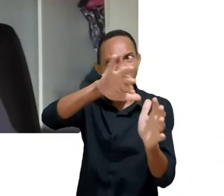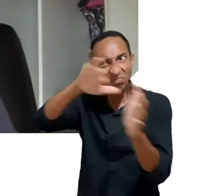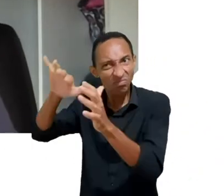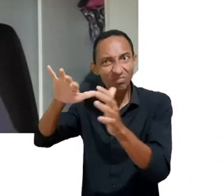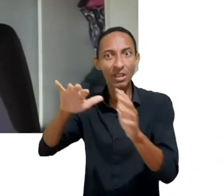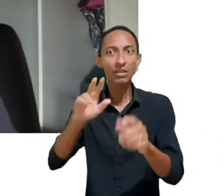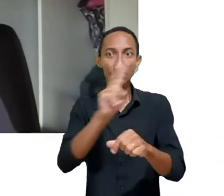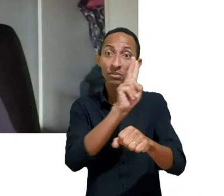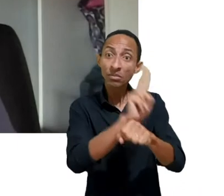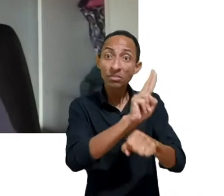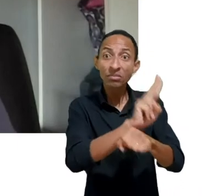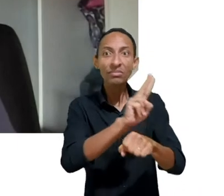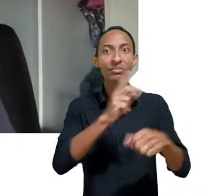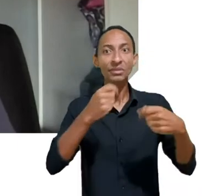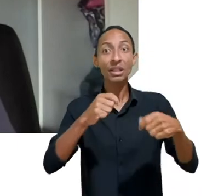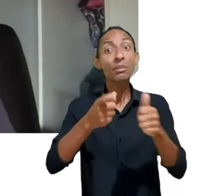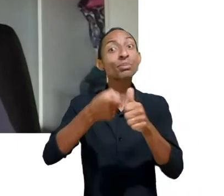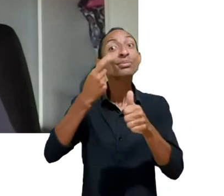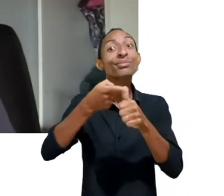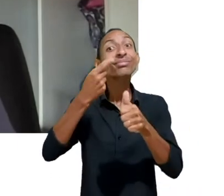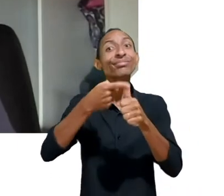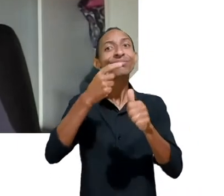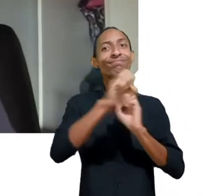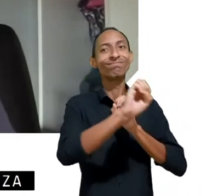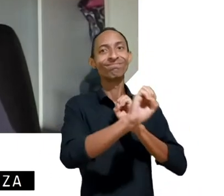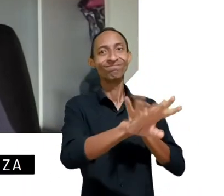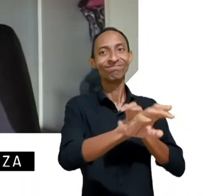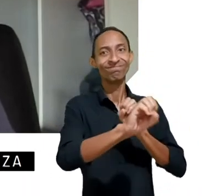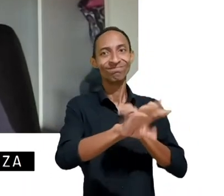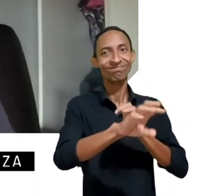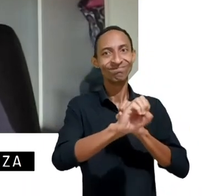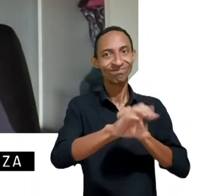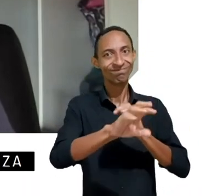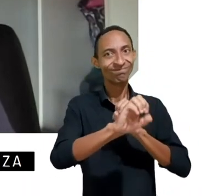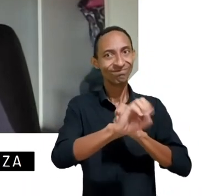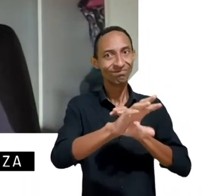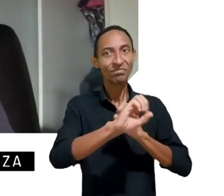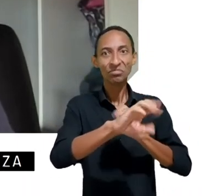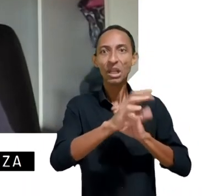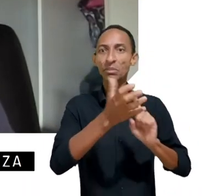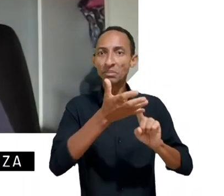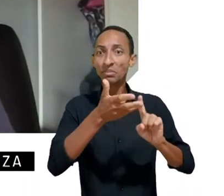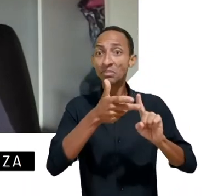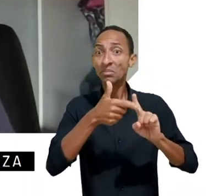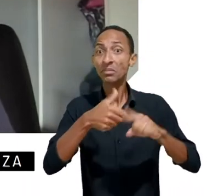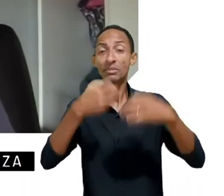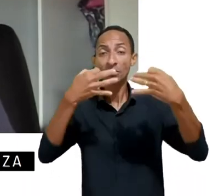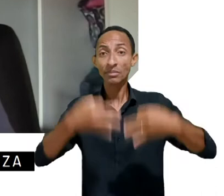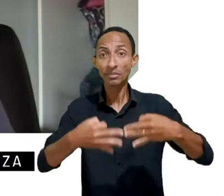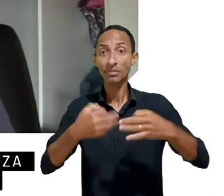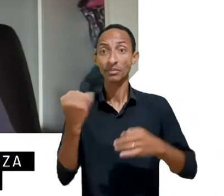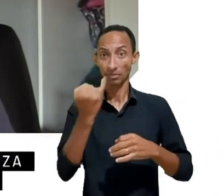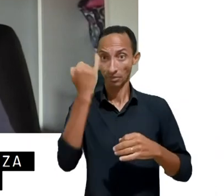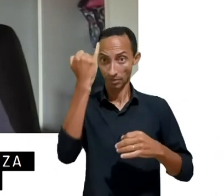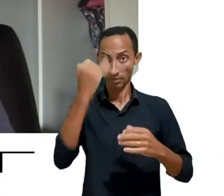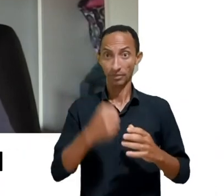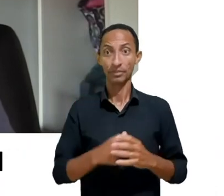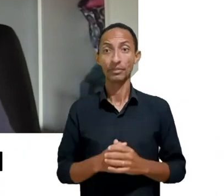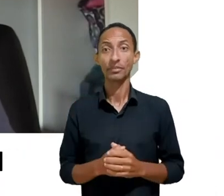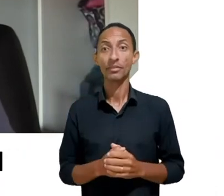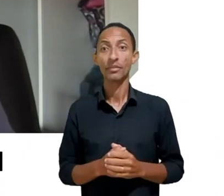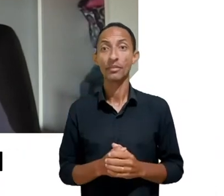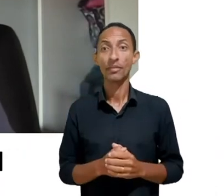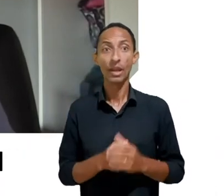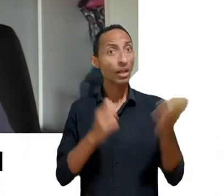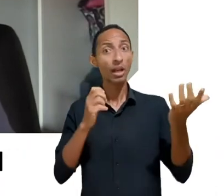educação mais, por um pensar mais, vamos dizer assim, global. A gente não pode